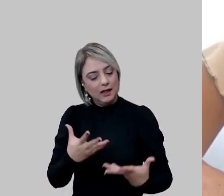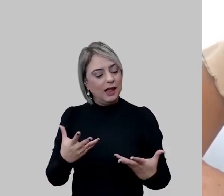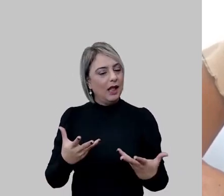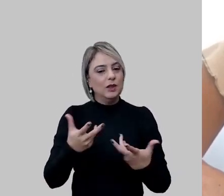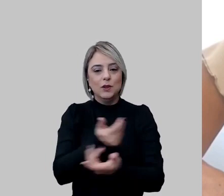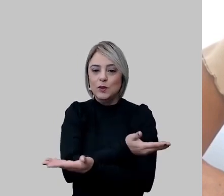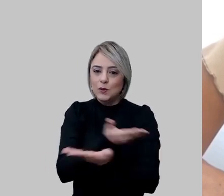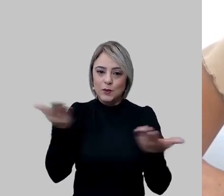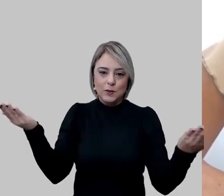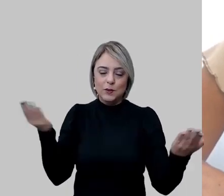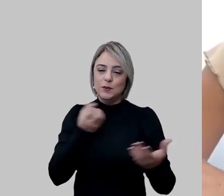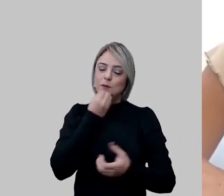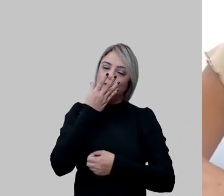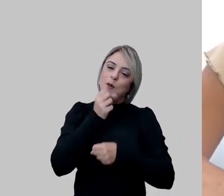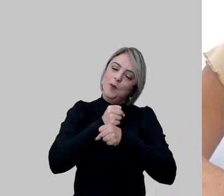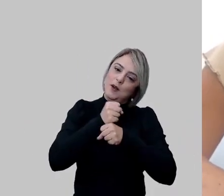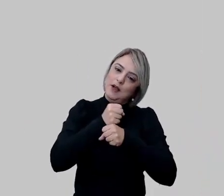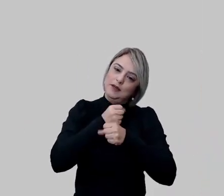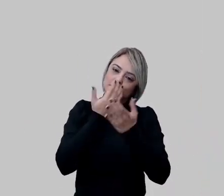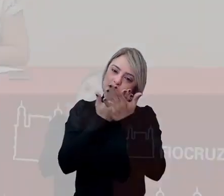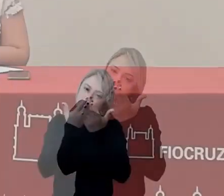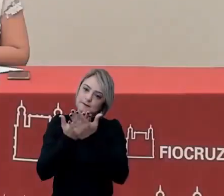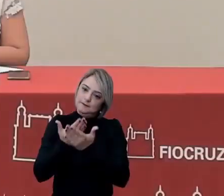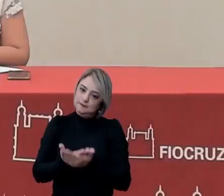todo mundo também e bom ano para vocês